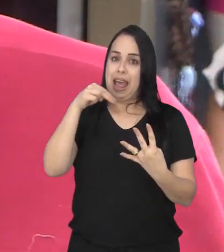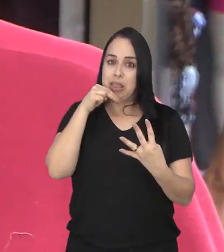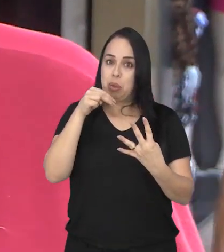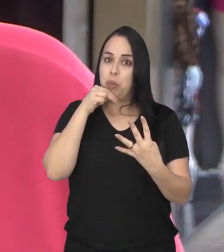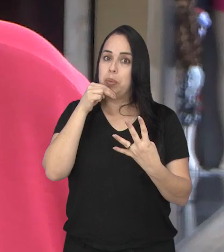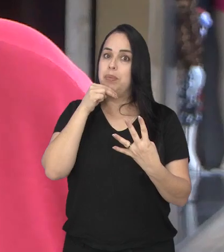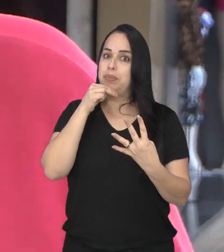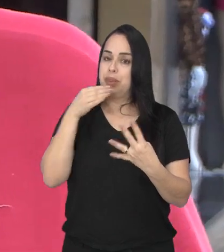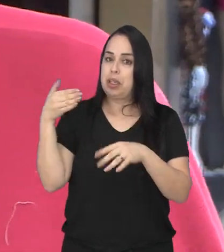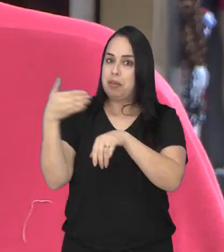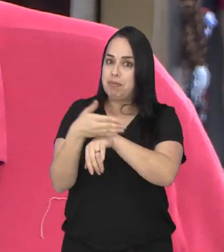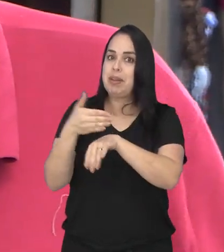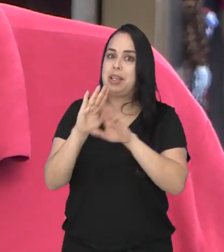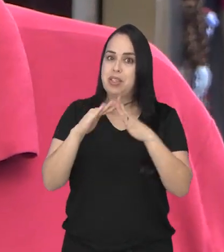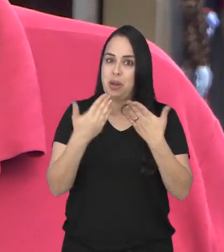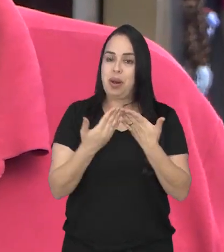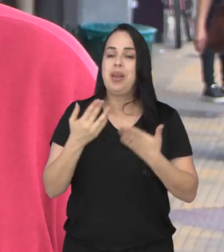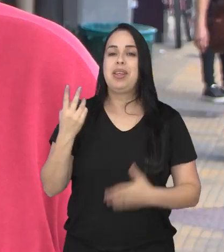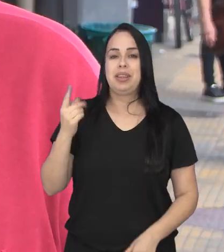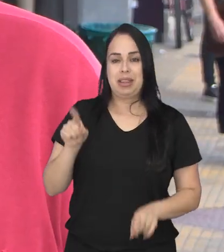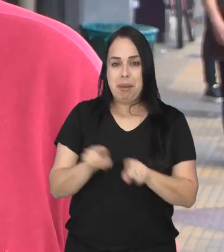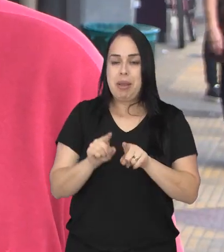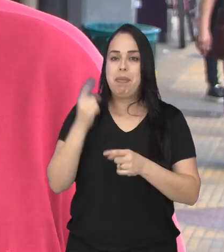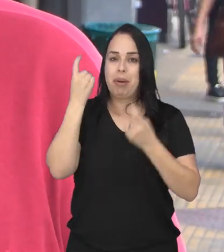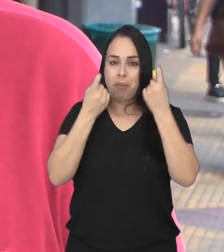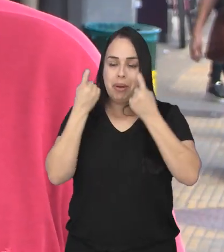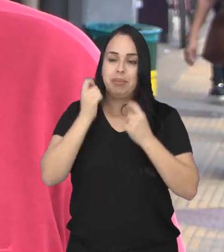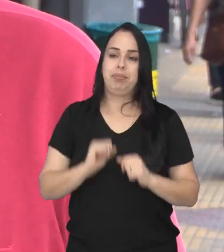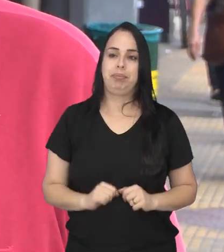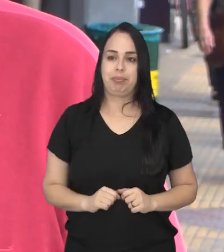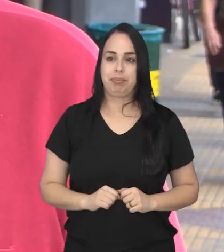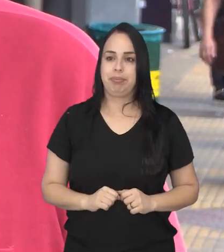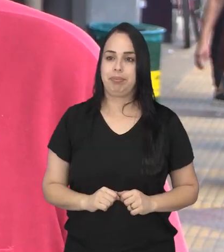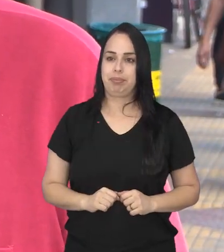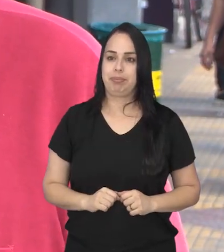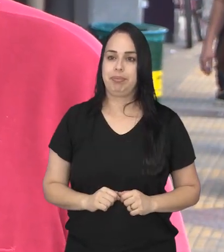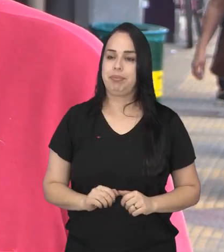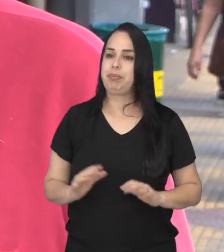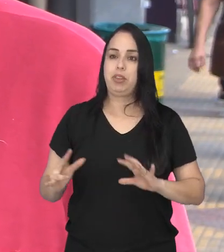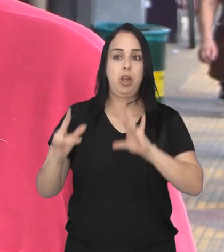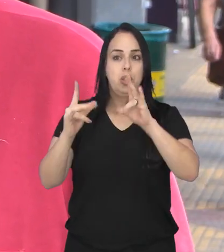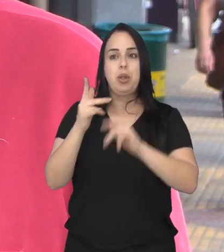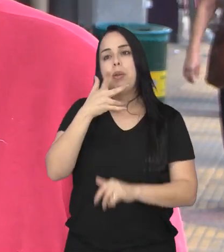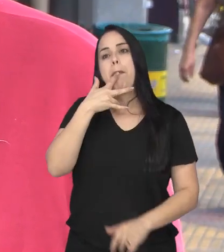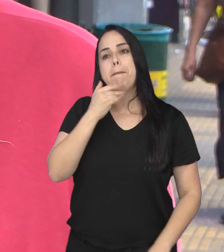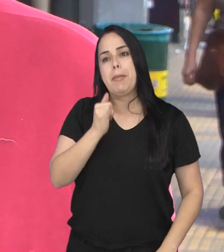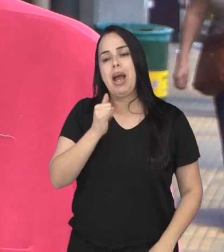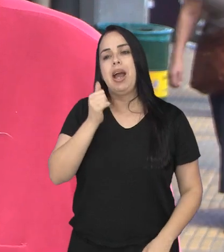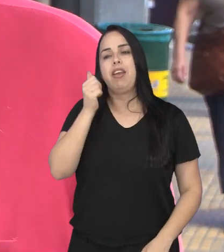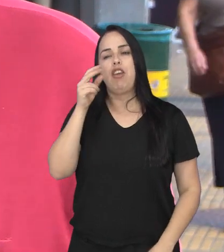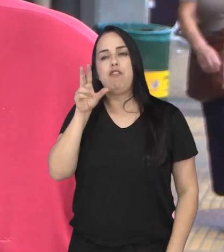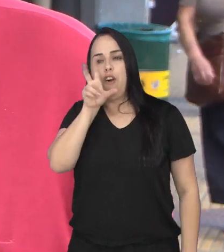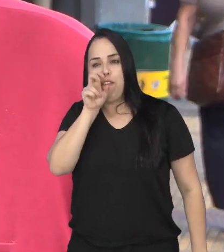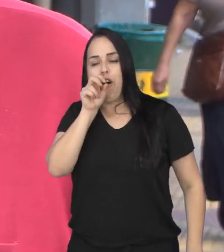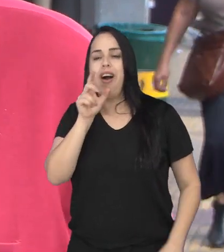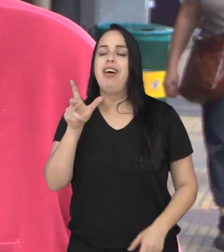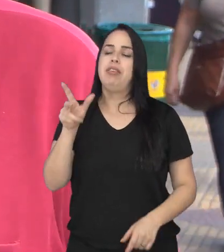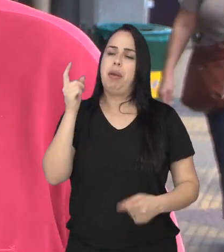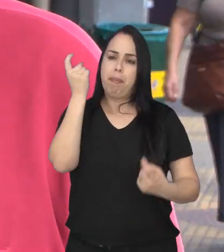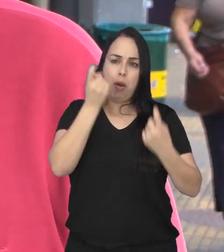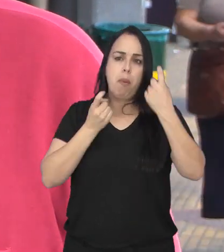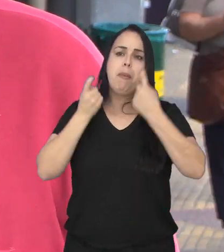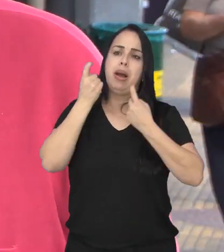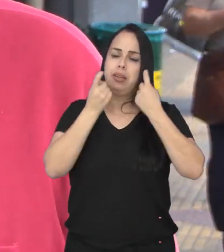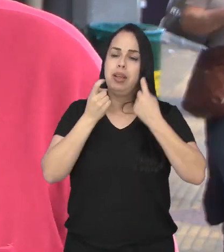idade escolar e tem a mesma preocupação. A preocupação tem para todos os pais e avós, todos.